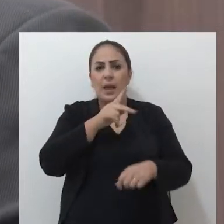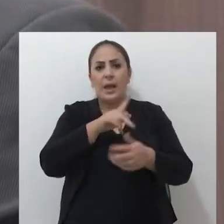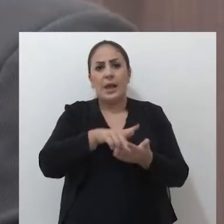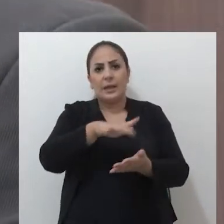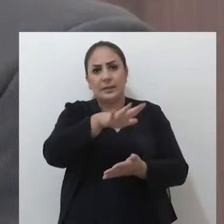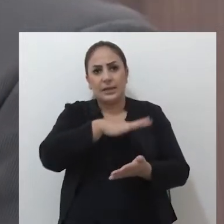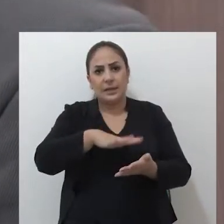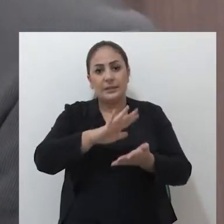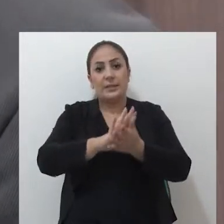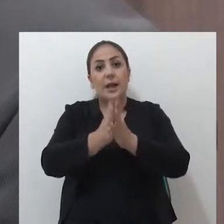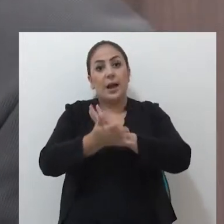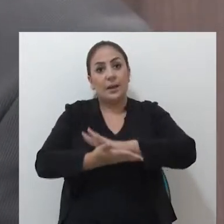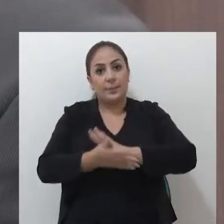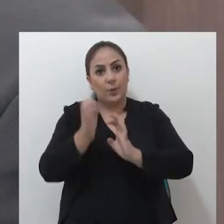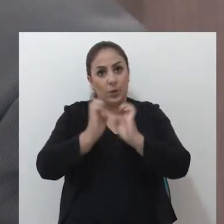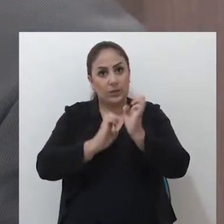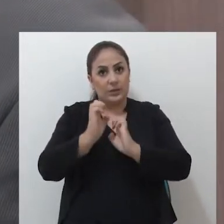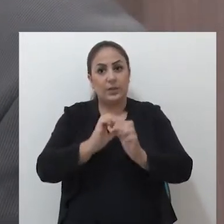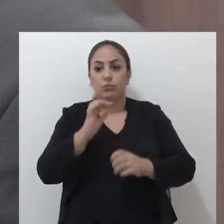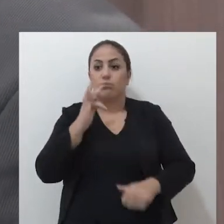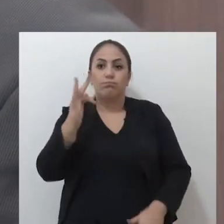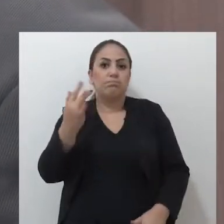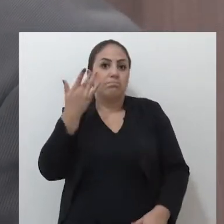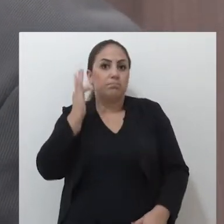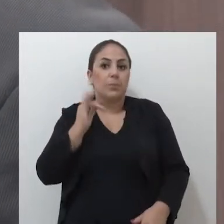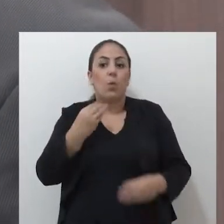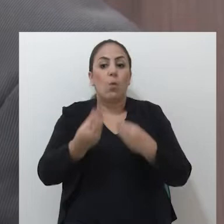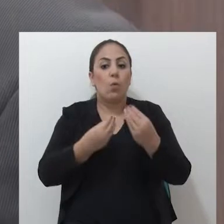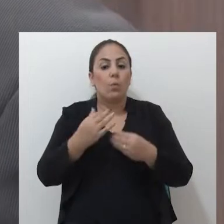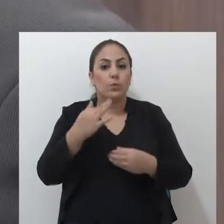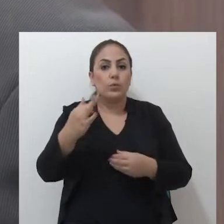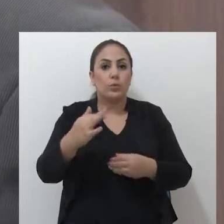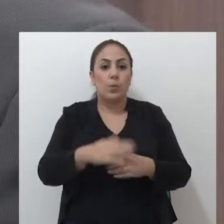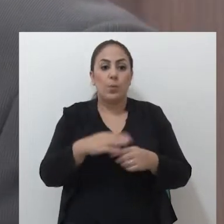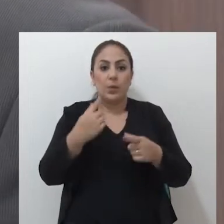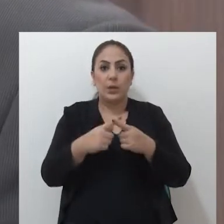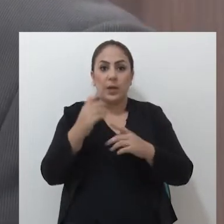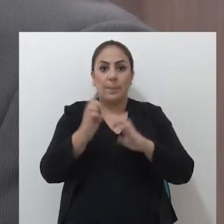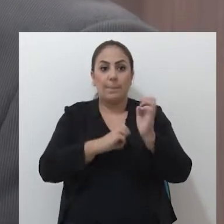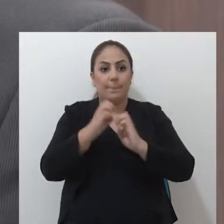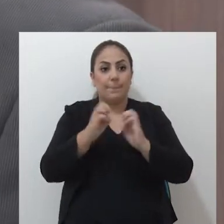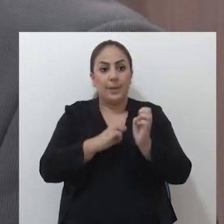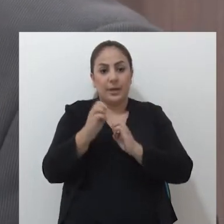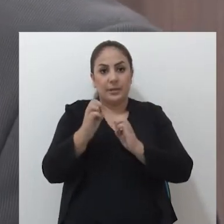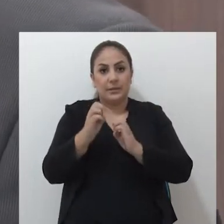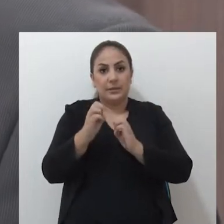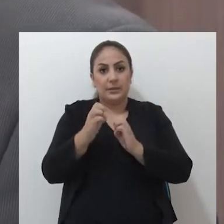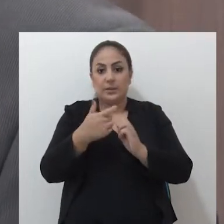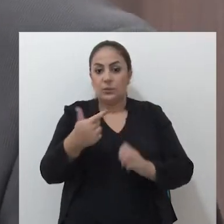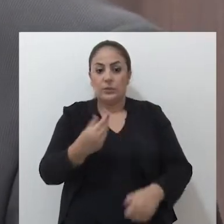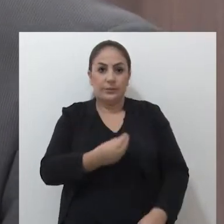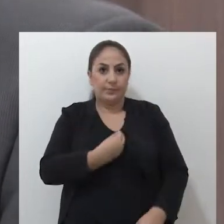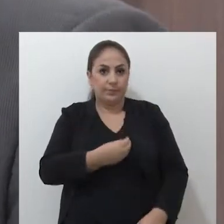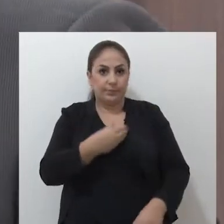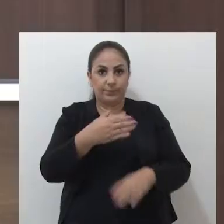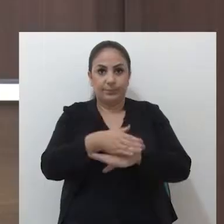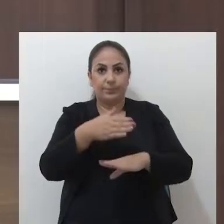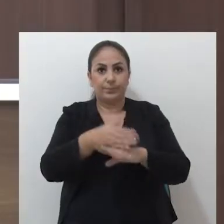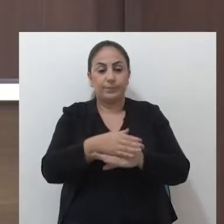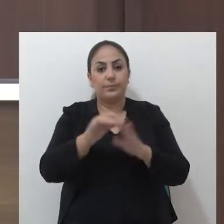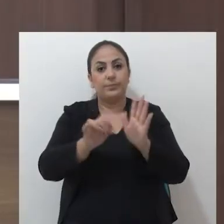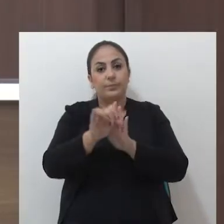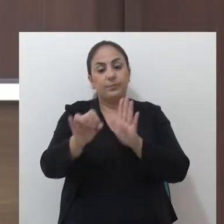CODEPAS, que tem futuro indefinido, já que a empresa ficou de fora do edital do sistema do transporte urbano.